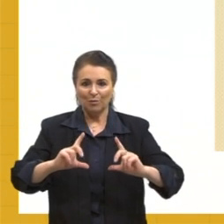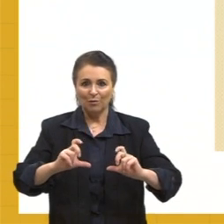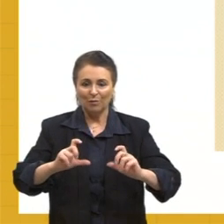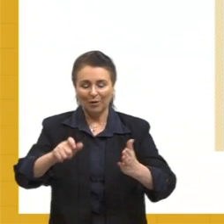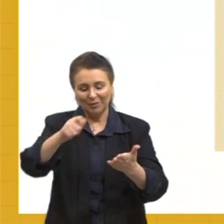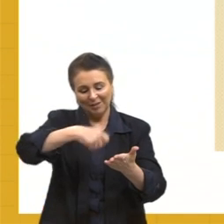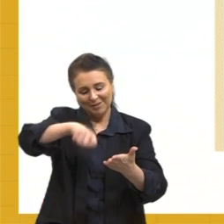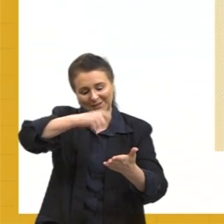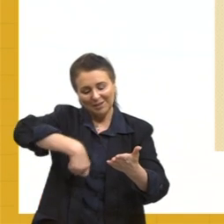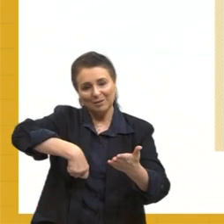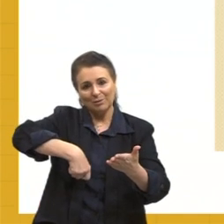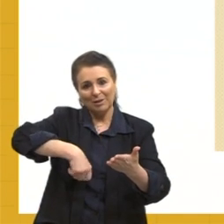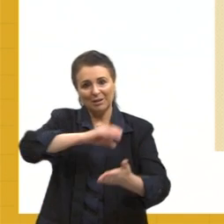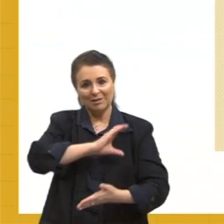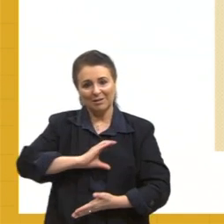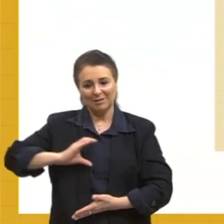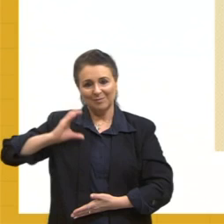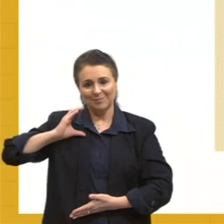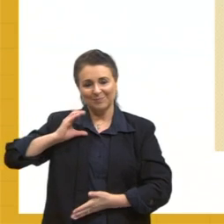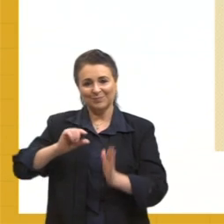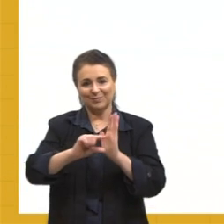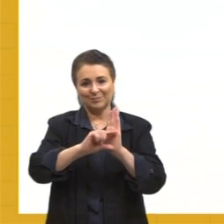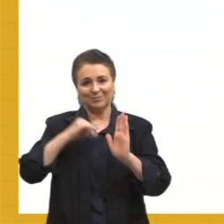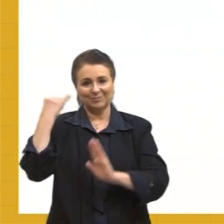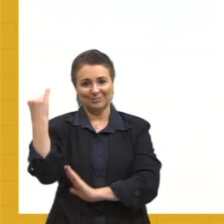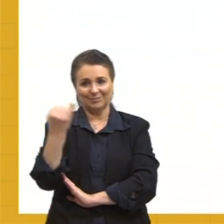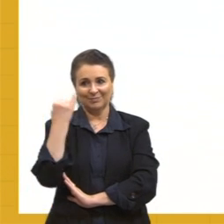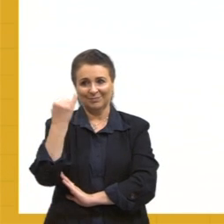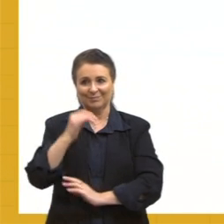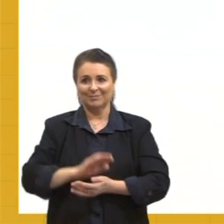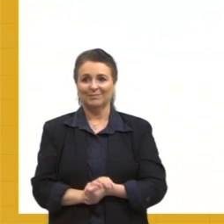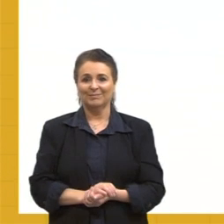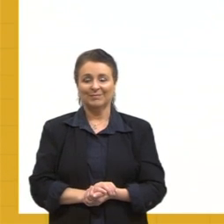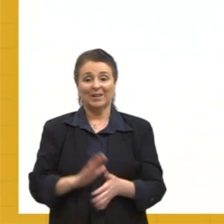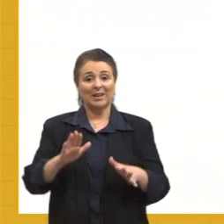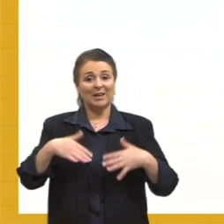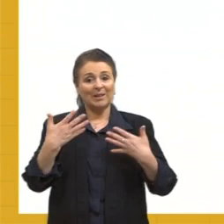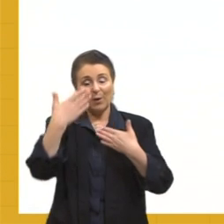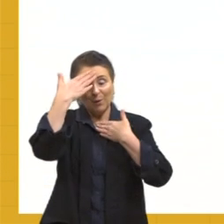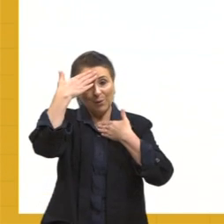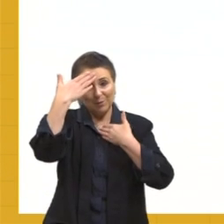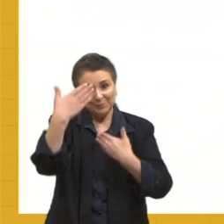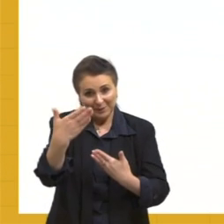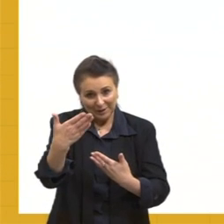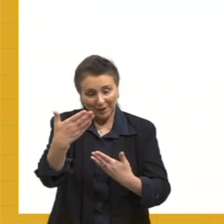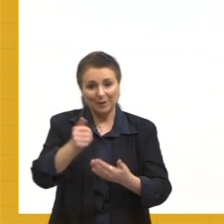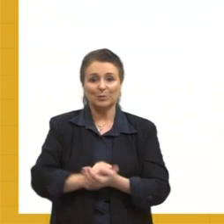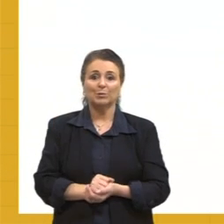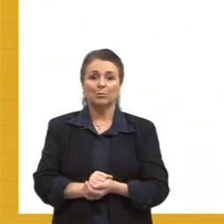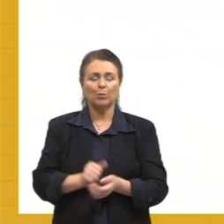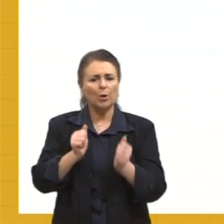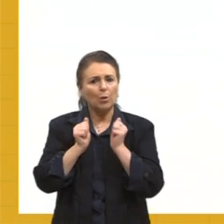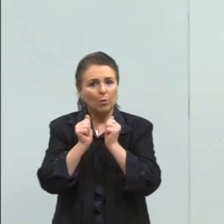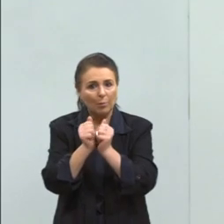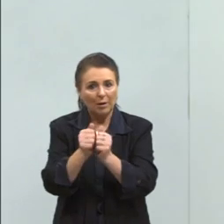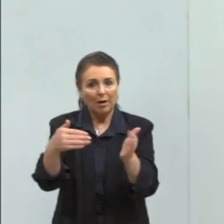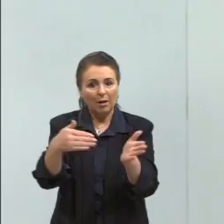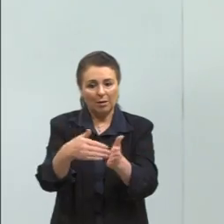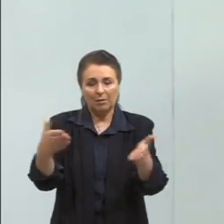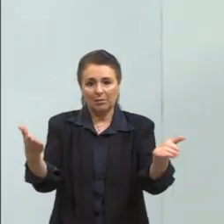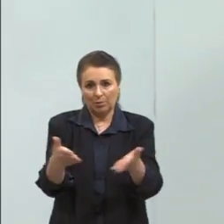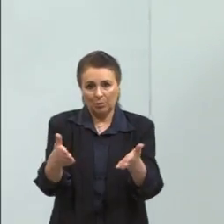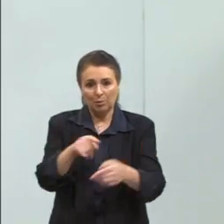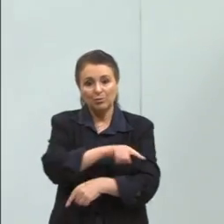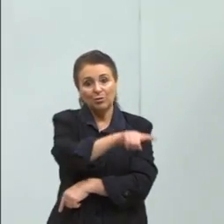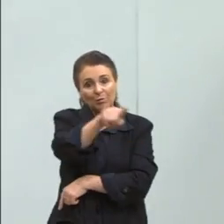da Clarice Lispector. Então, pessoal, muito obrigada, assim, pela audiência de vocês até hoje, né? Que